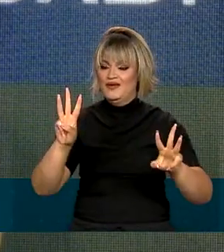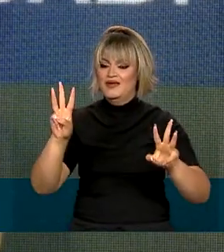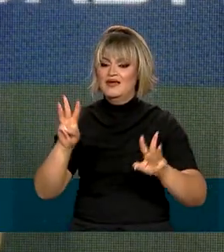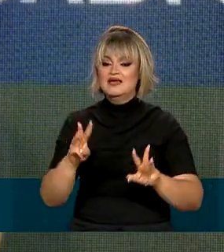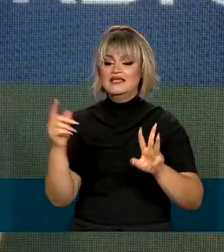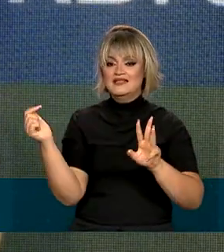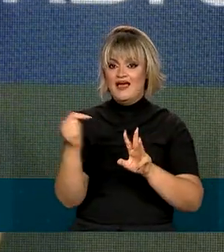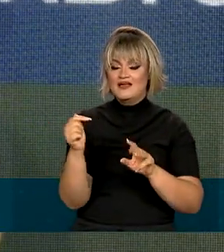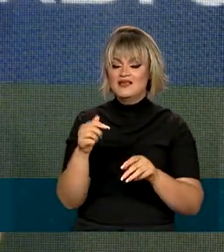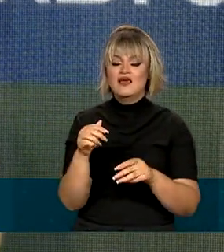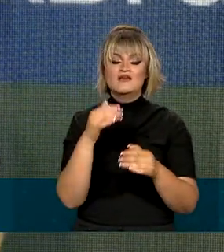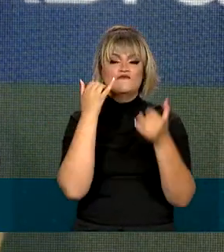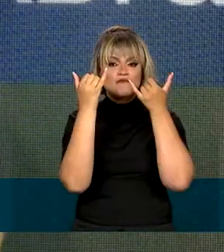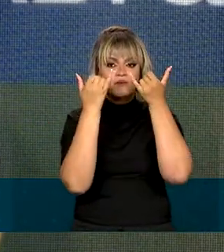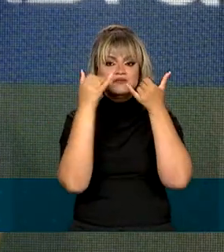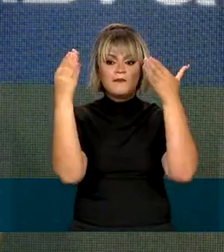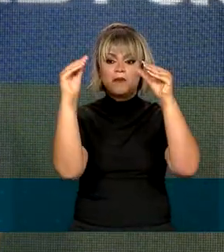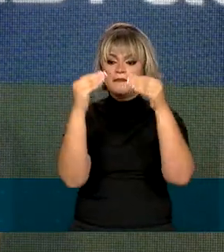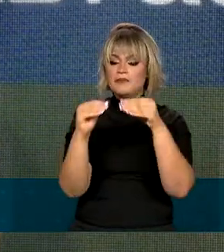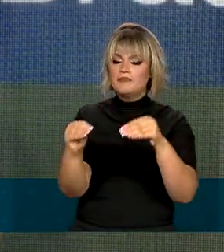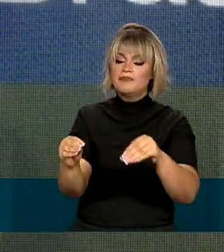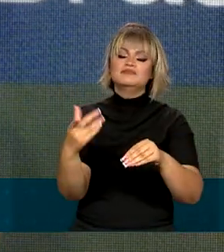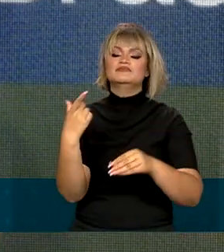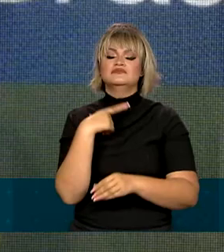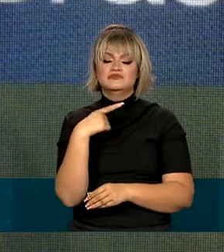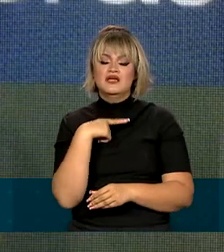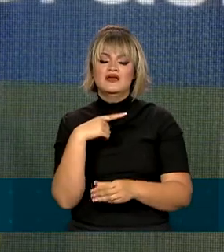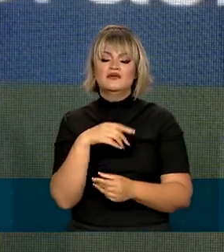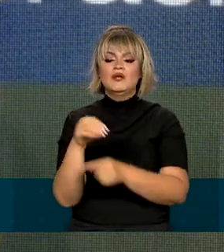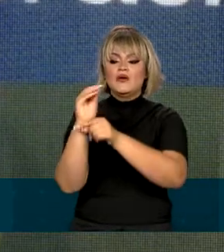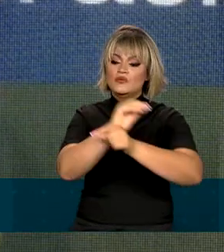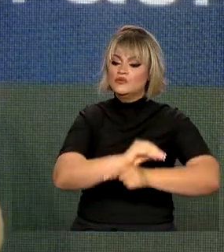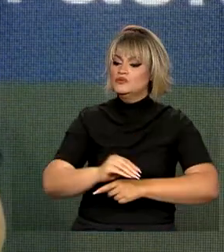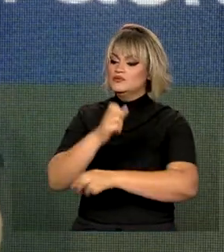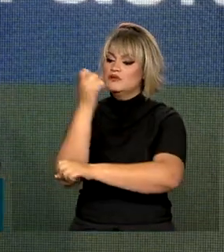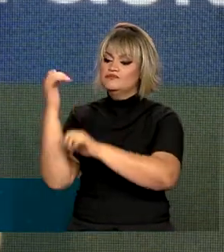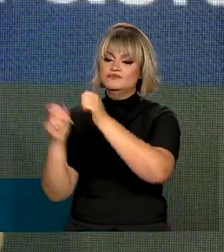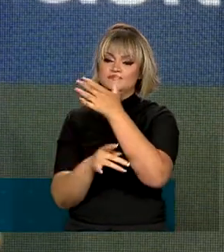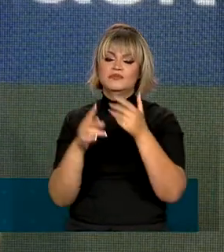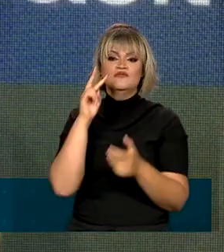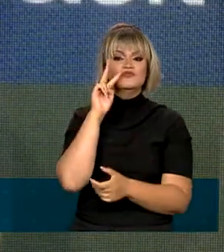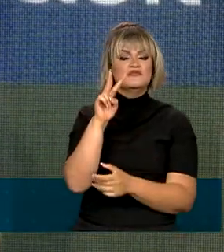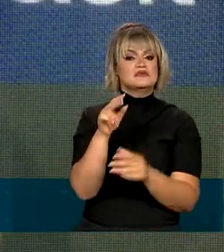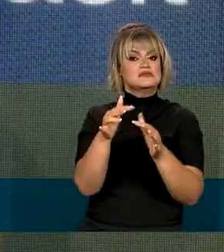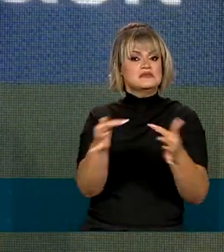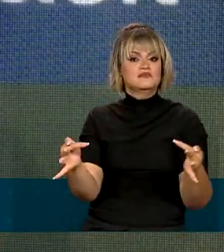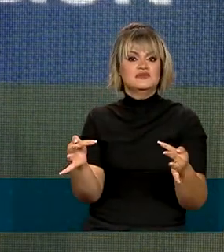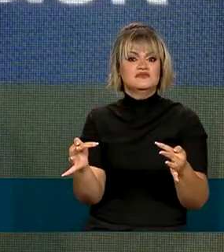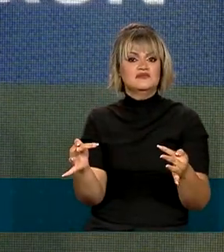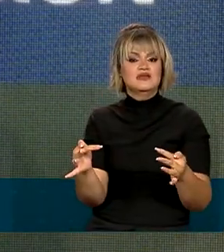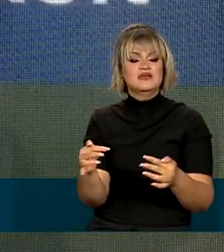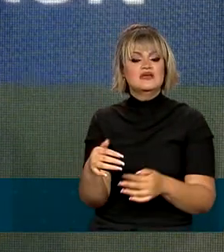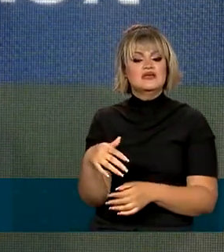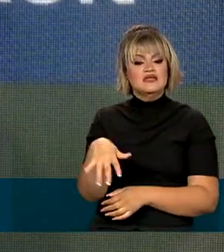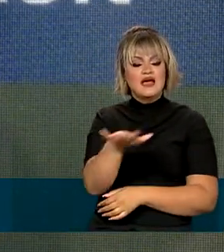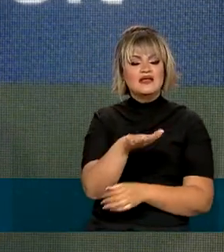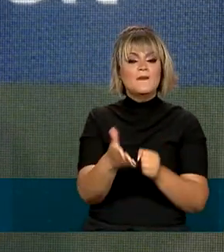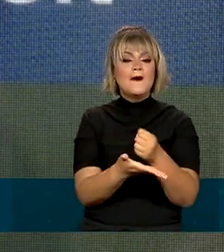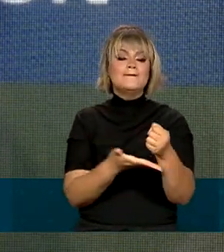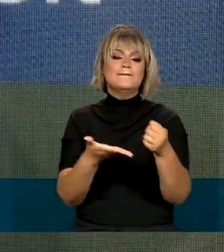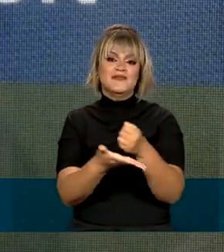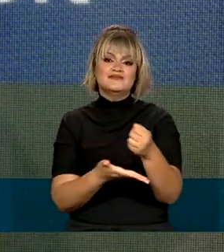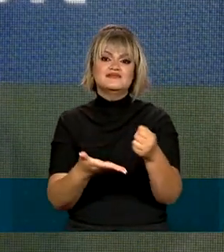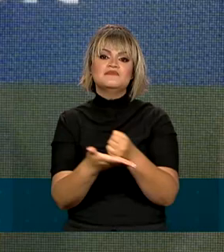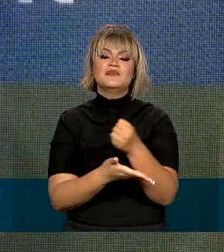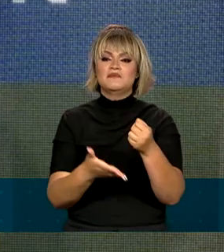onde o acesso às informações da agenda de recuperação de vegetação nativa vão estar mais simplificadas e dentro de uma base